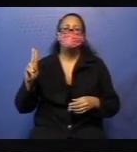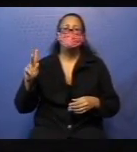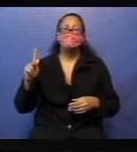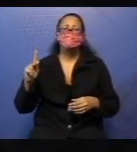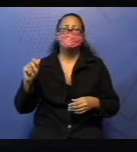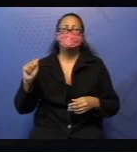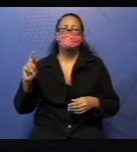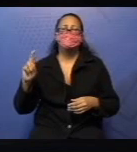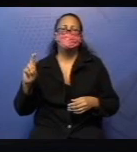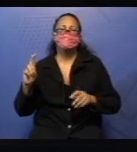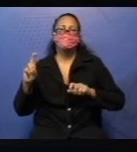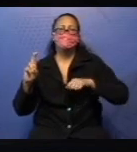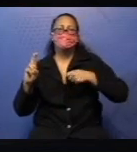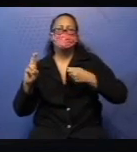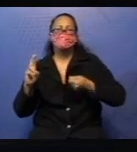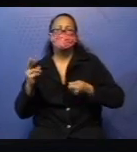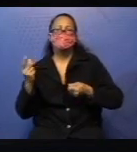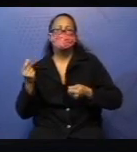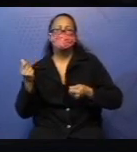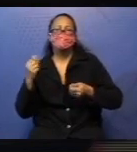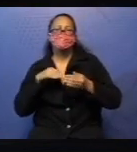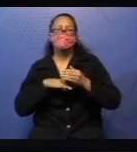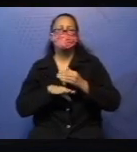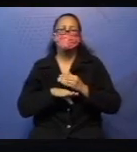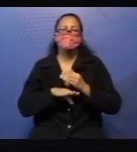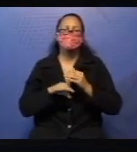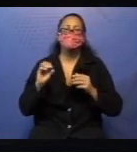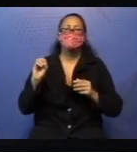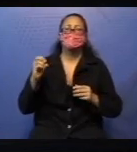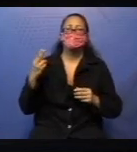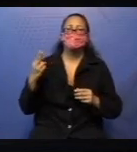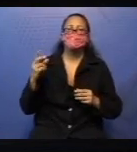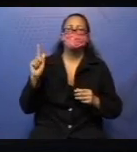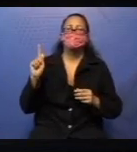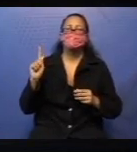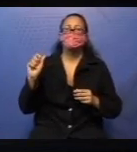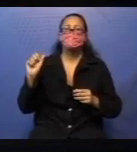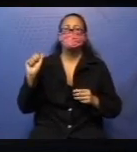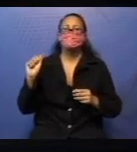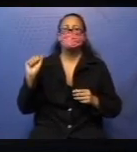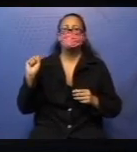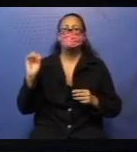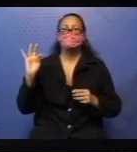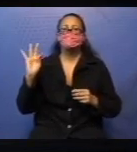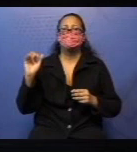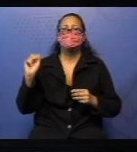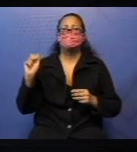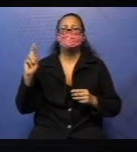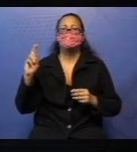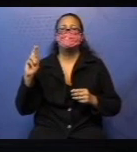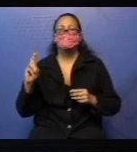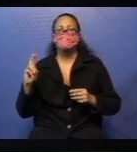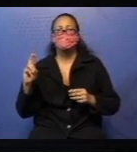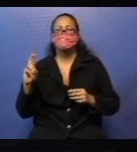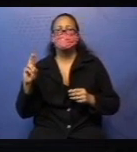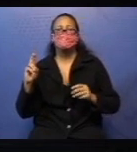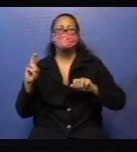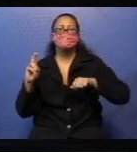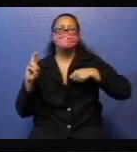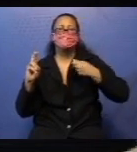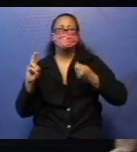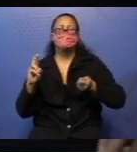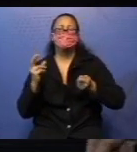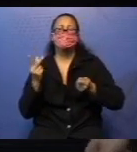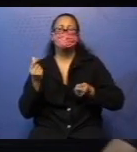ganha, tem muita gente que ganha um dinheirinho da avó, da tia, do pai. Lava a louça para a prima,